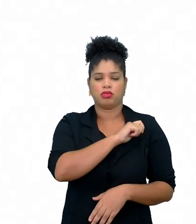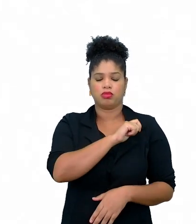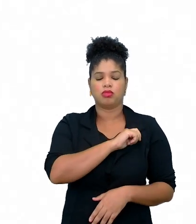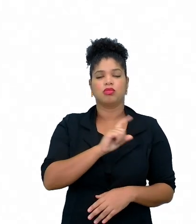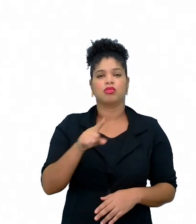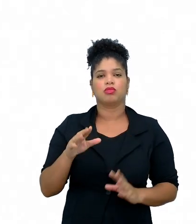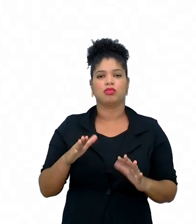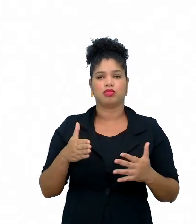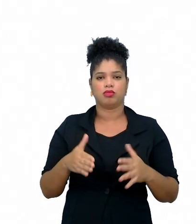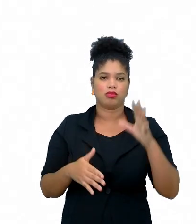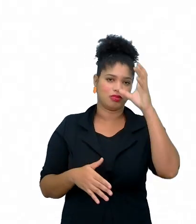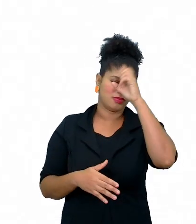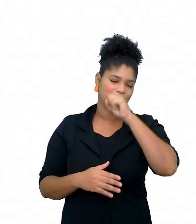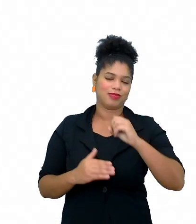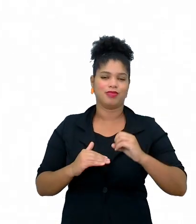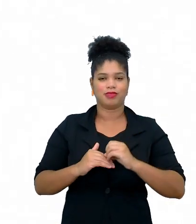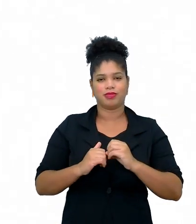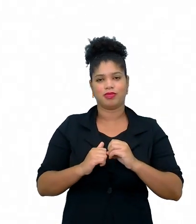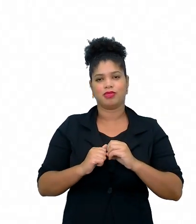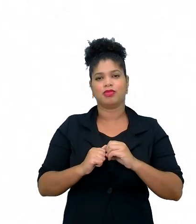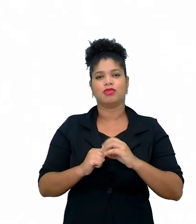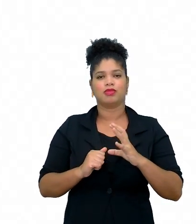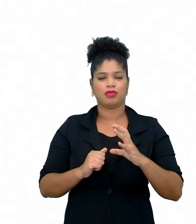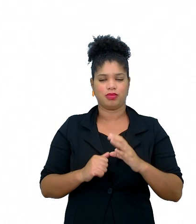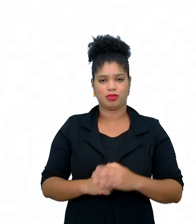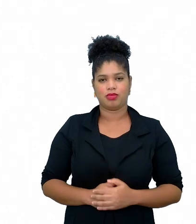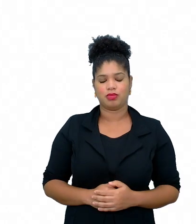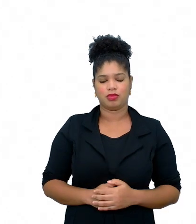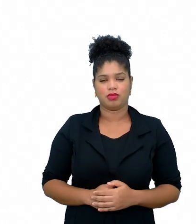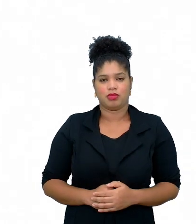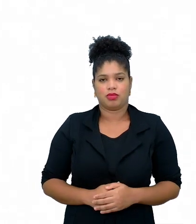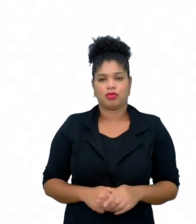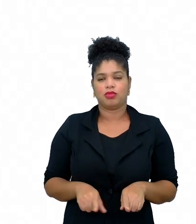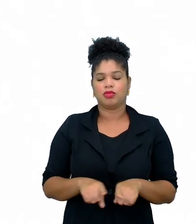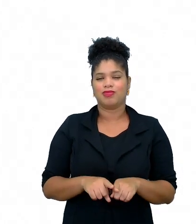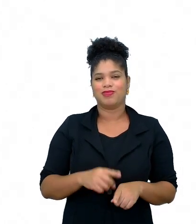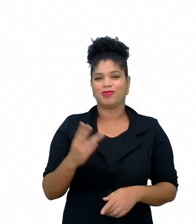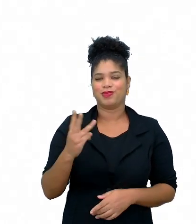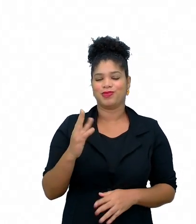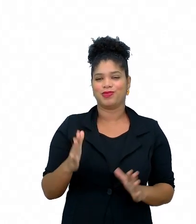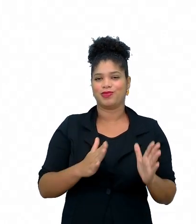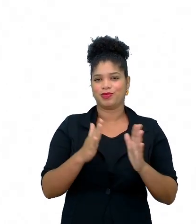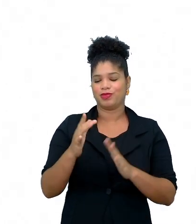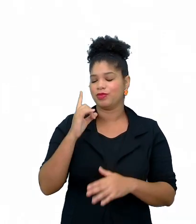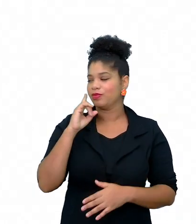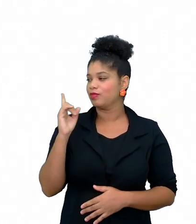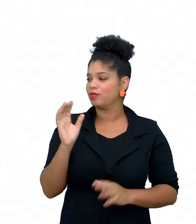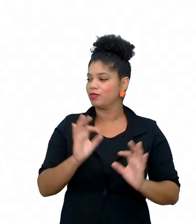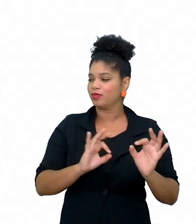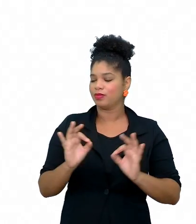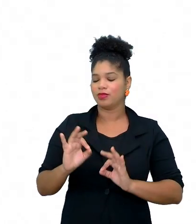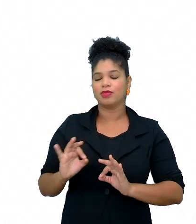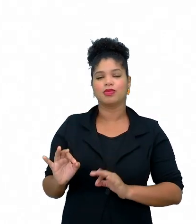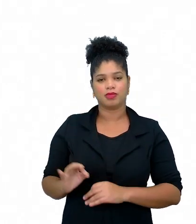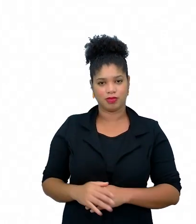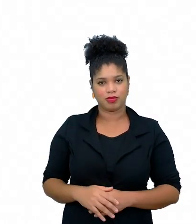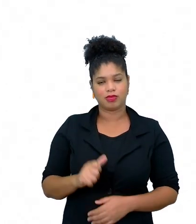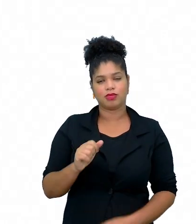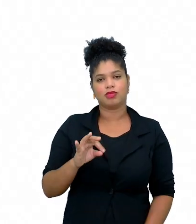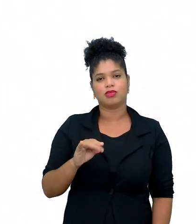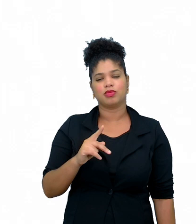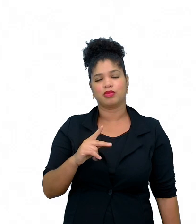centro da aprendizagem. e, numa terceira etapa, elaborar, o planejamento na TPC,